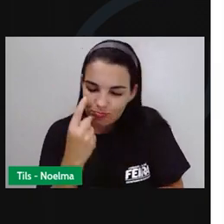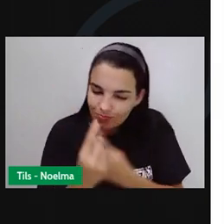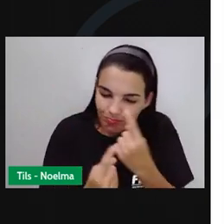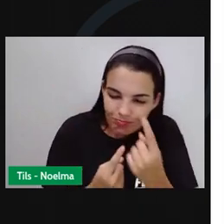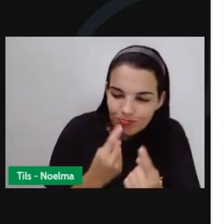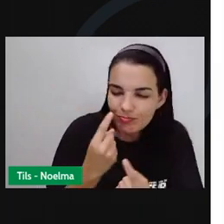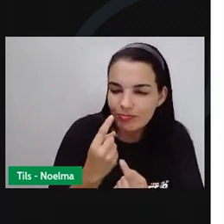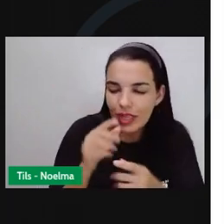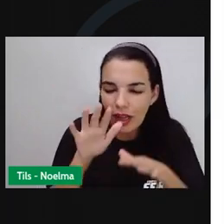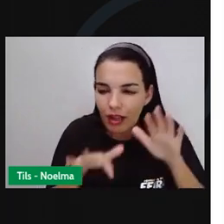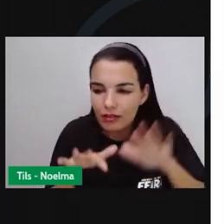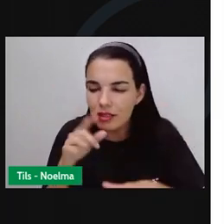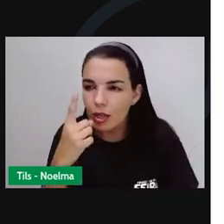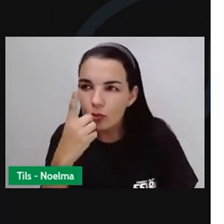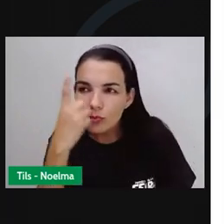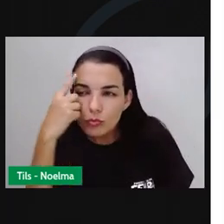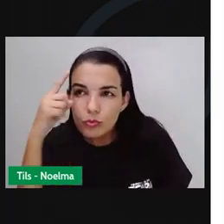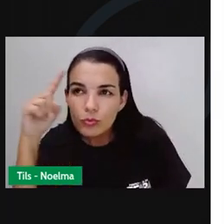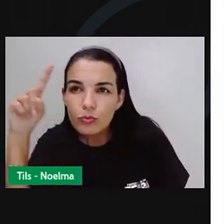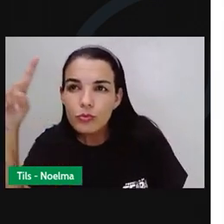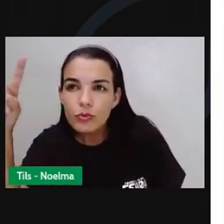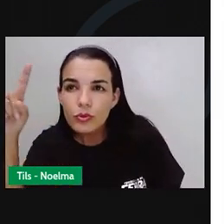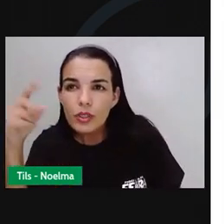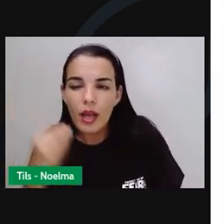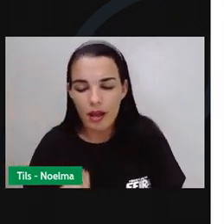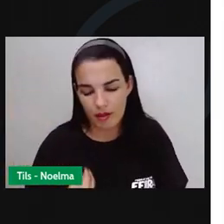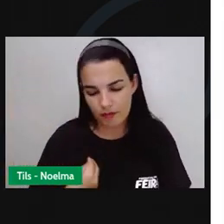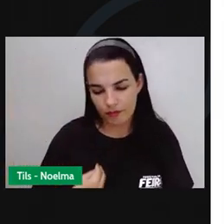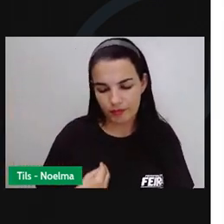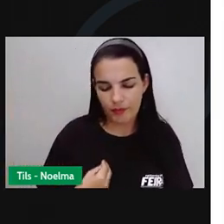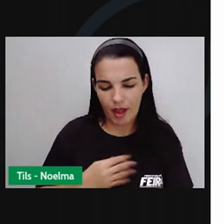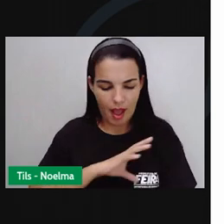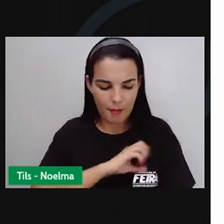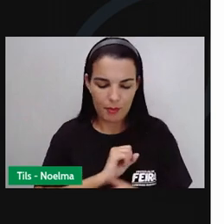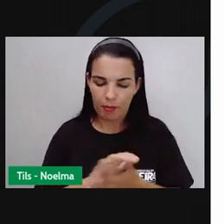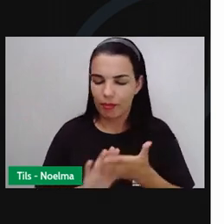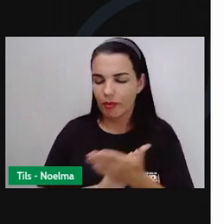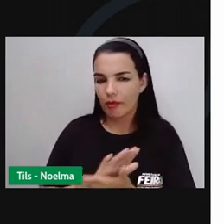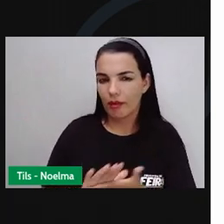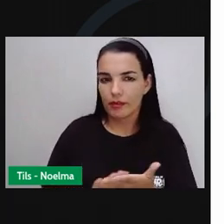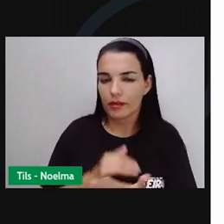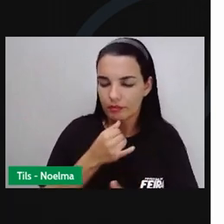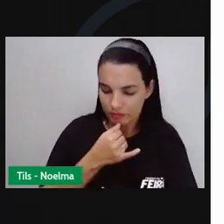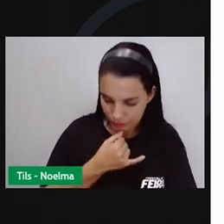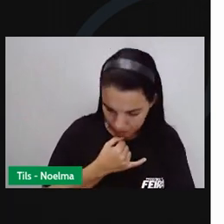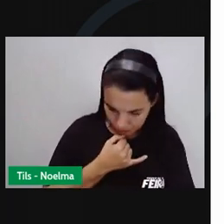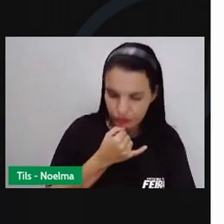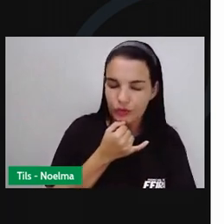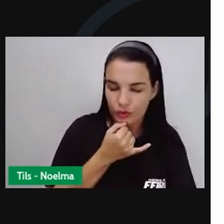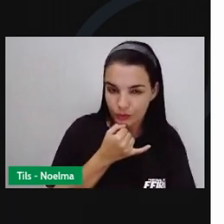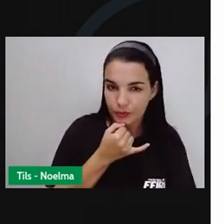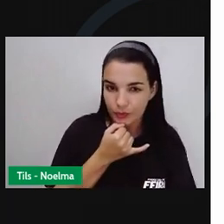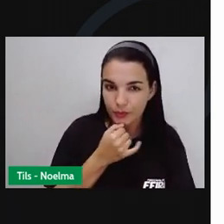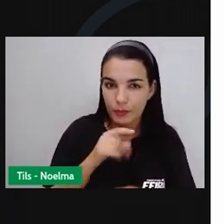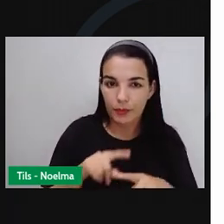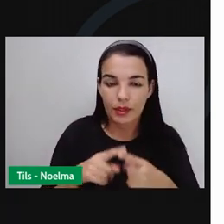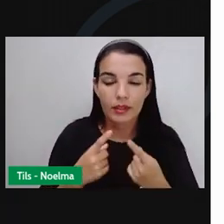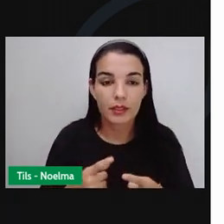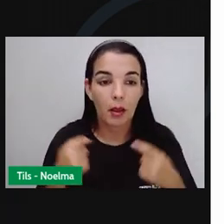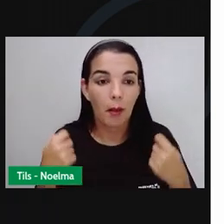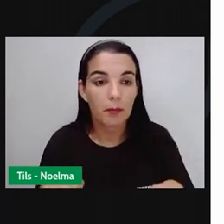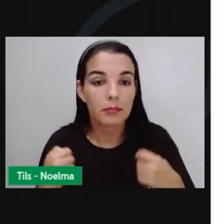judia, mas é muito triste viver sem amar, lutar sem vontade, vencer sem lutar.